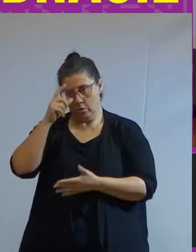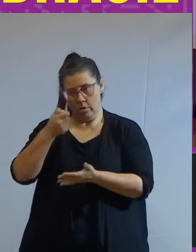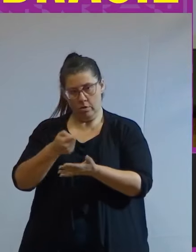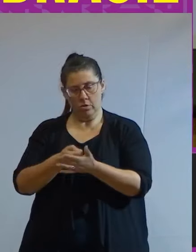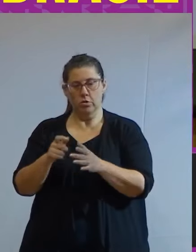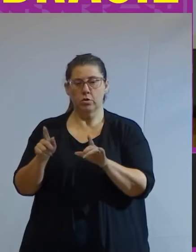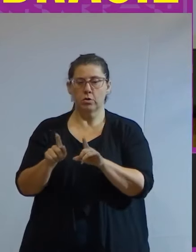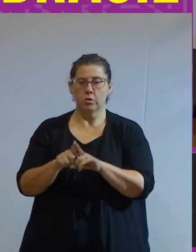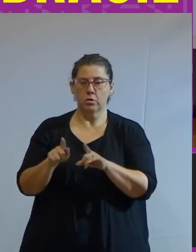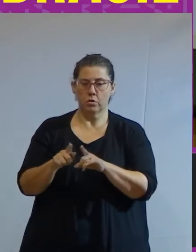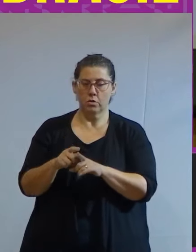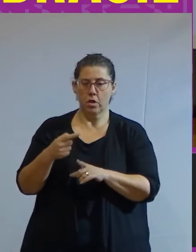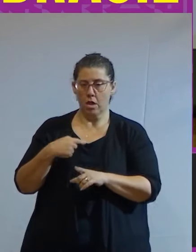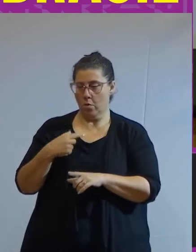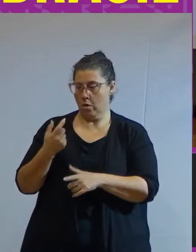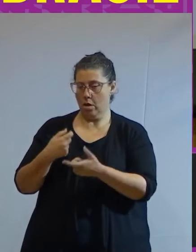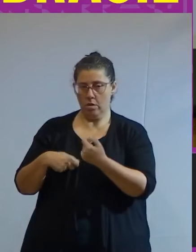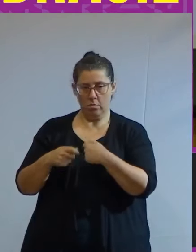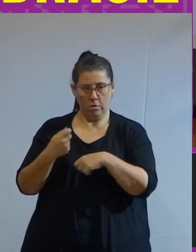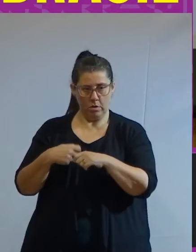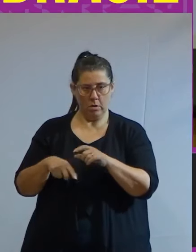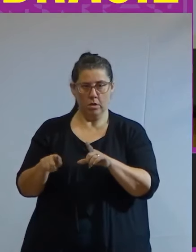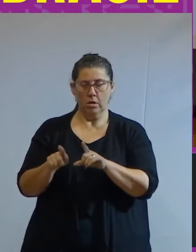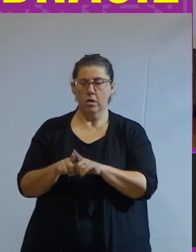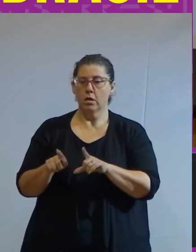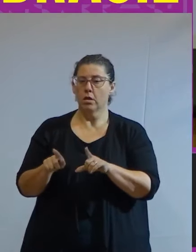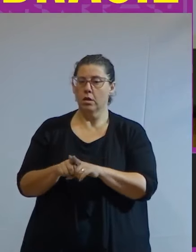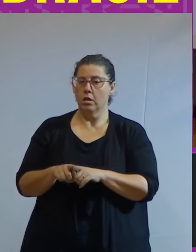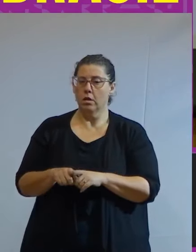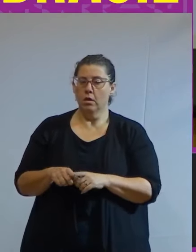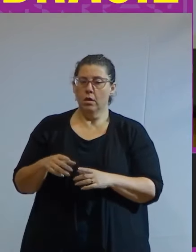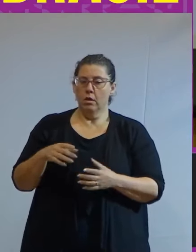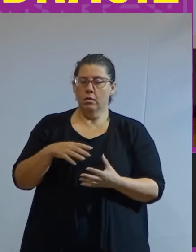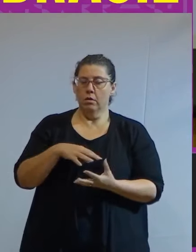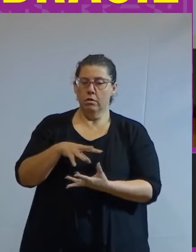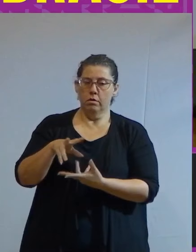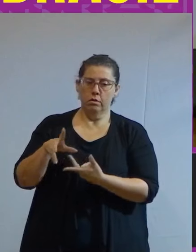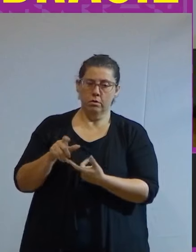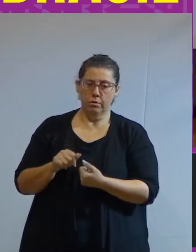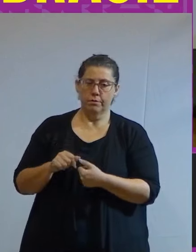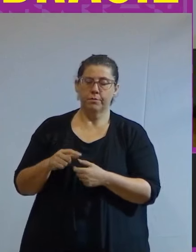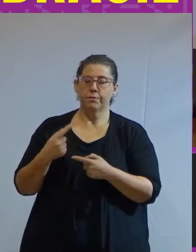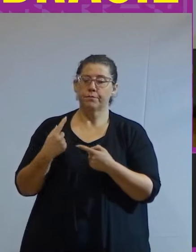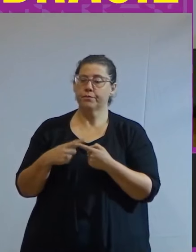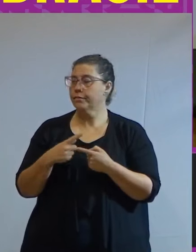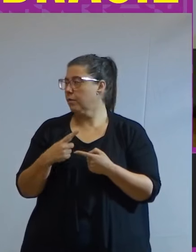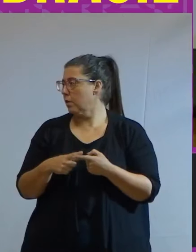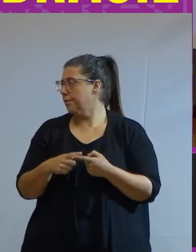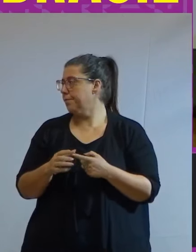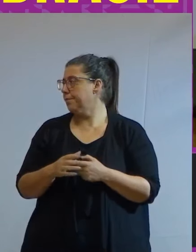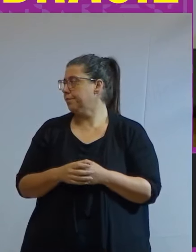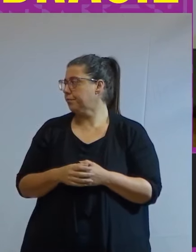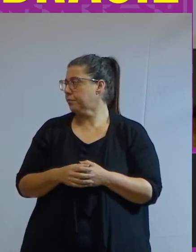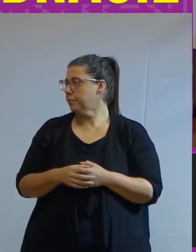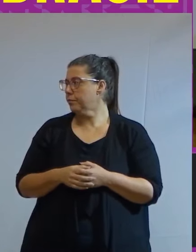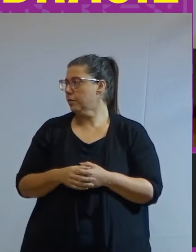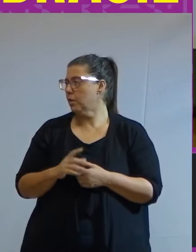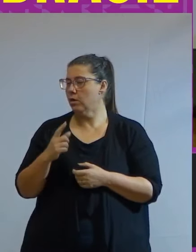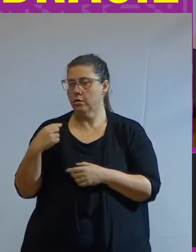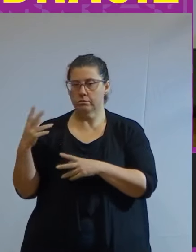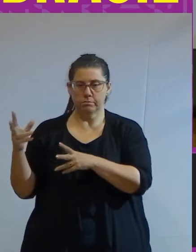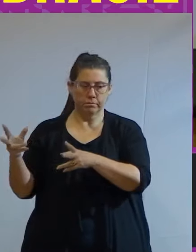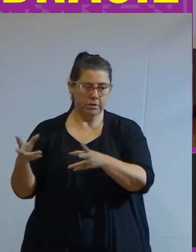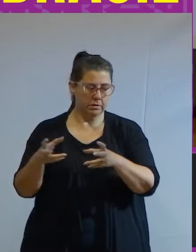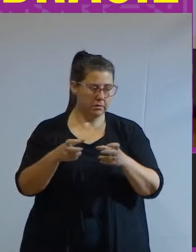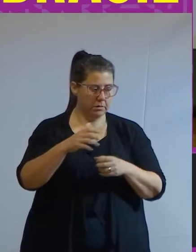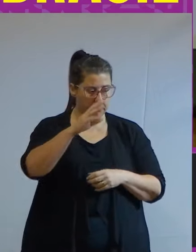me tornar administradora e adentrar nesse mundo foi por conta desse incômodo que a gente observa